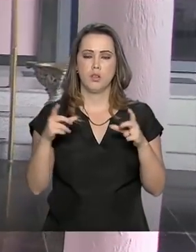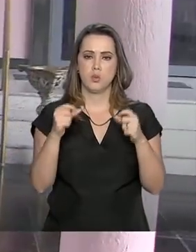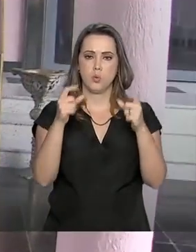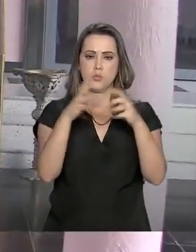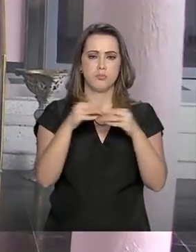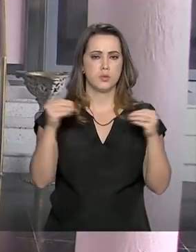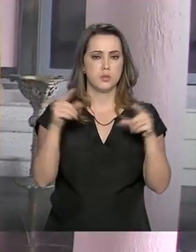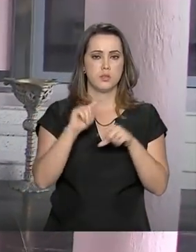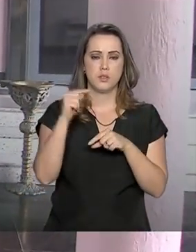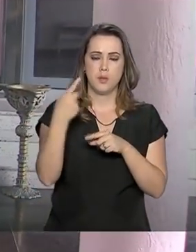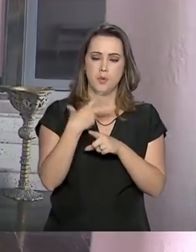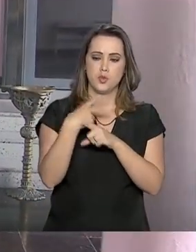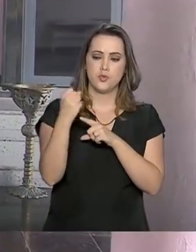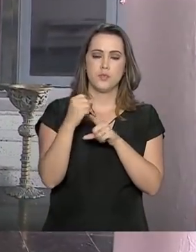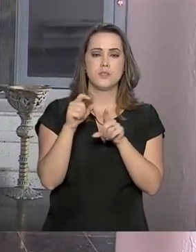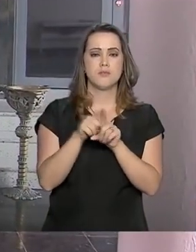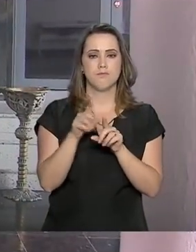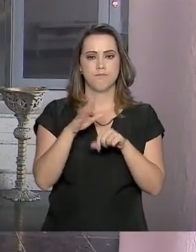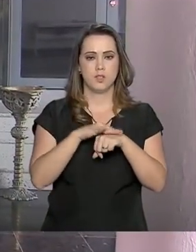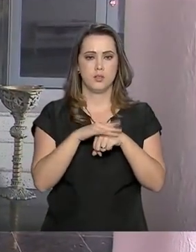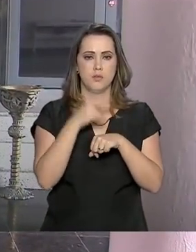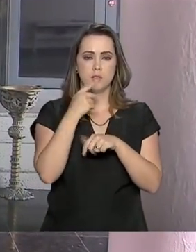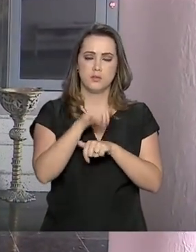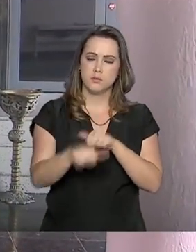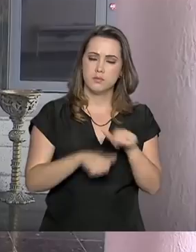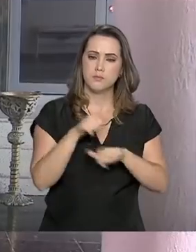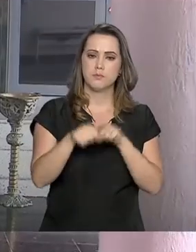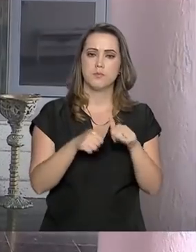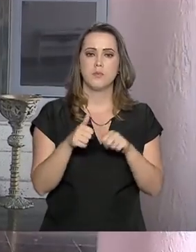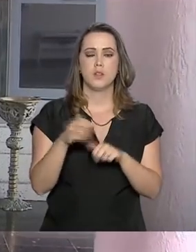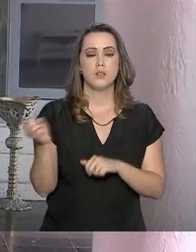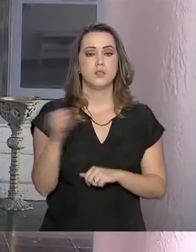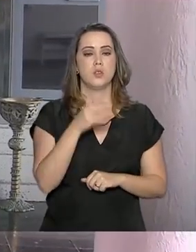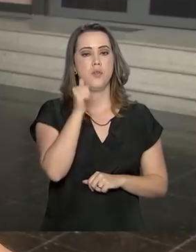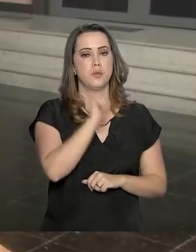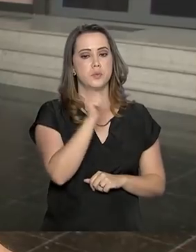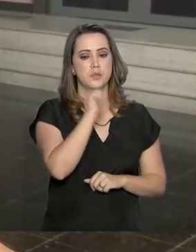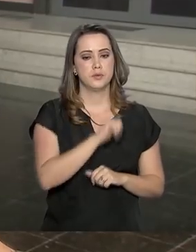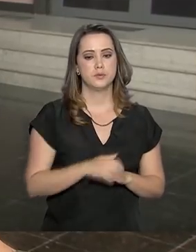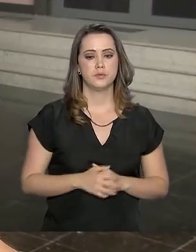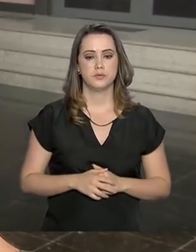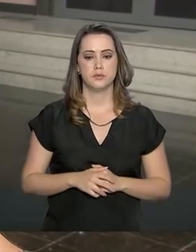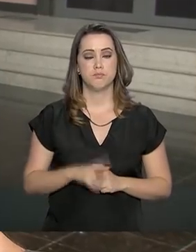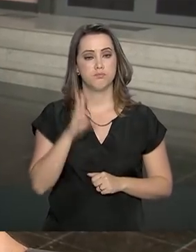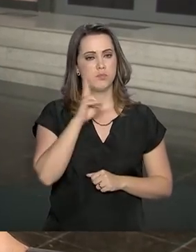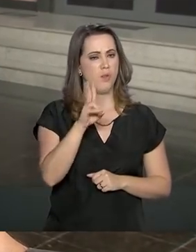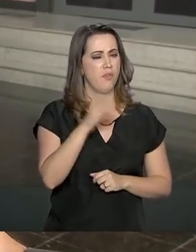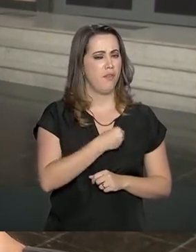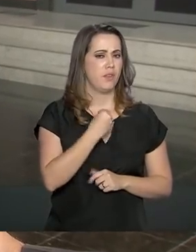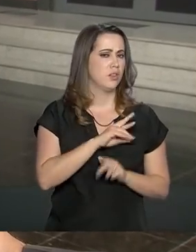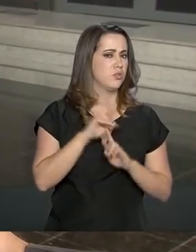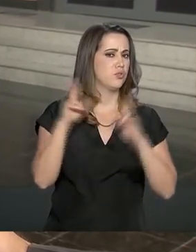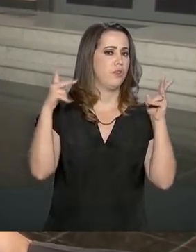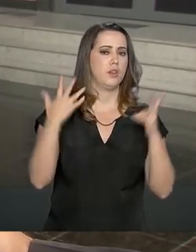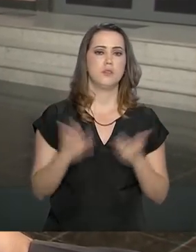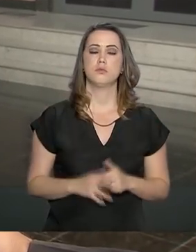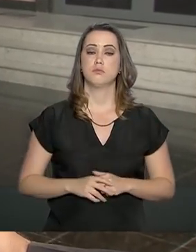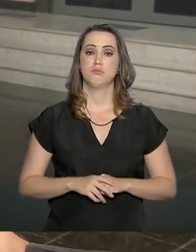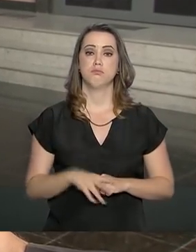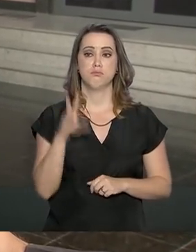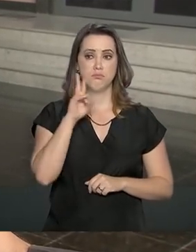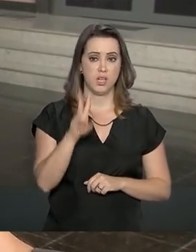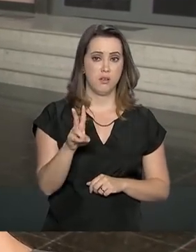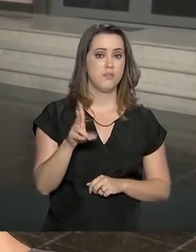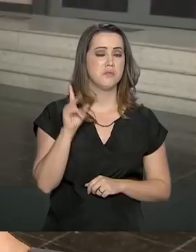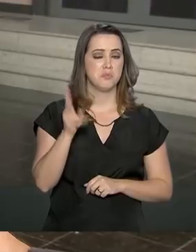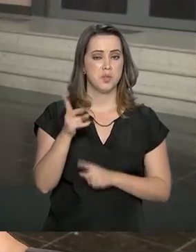superar a doença, Lady Jane diz que se transformou em uma nova mulher. Eu passei a ver a vida de outra forma, encarei